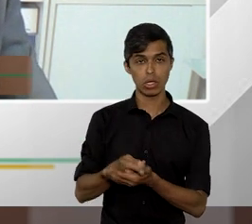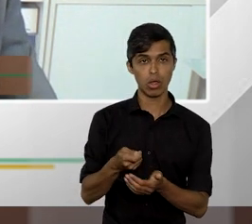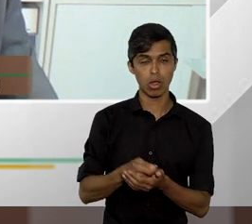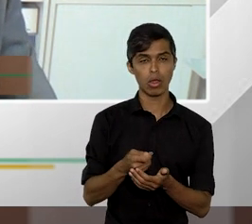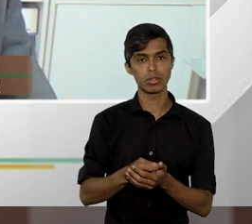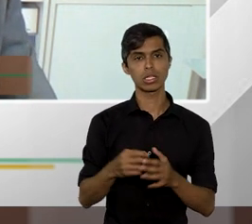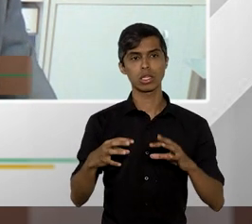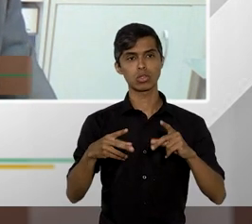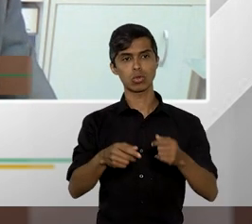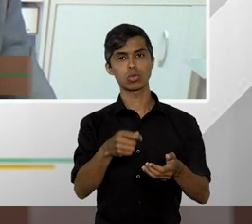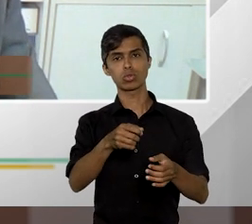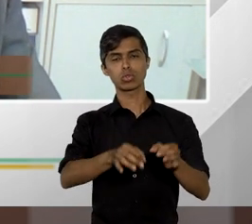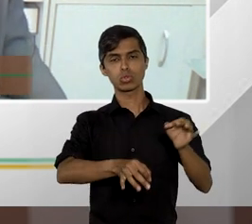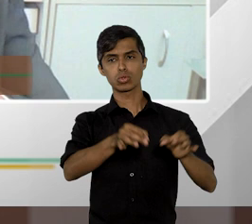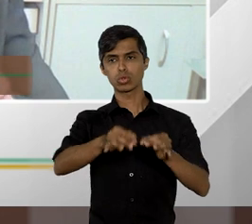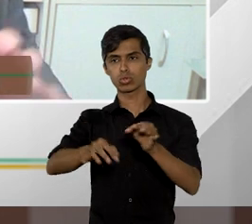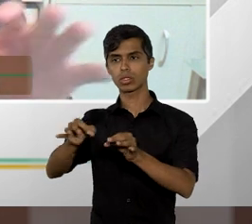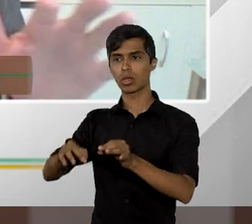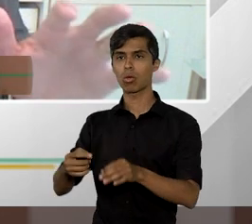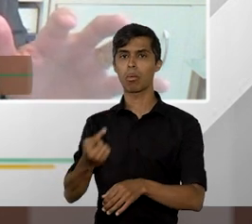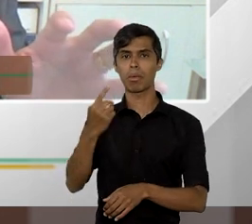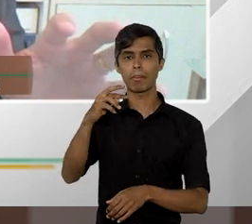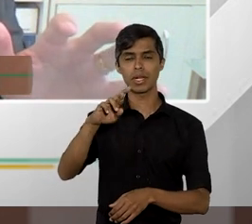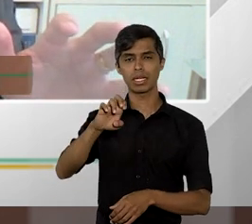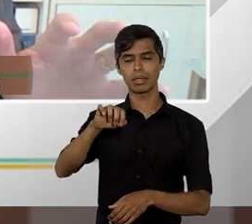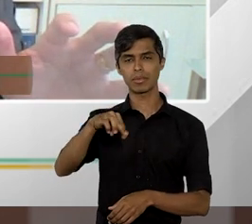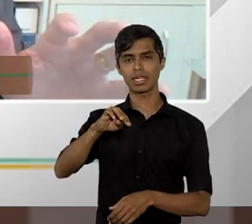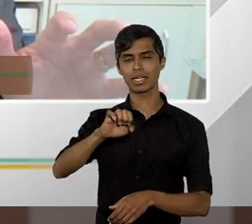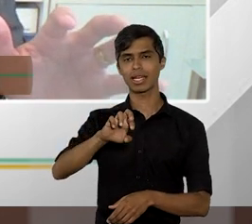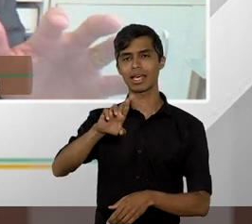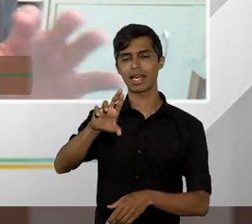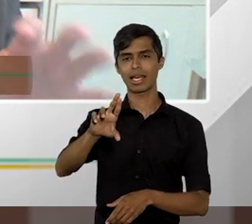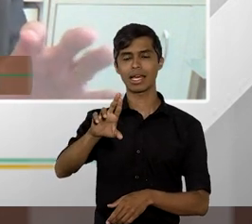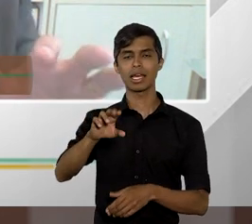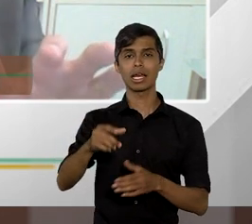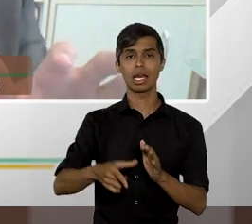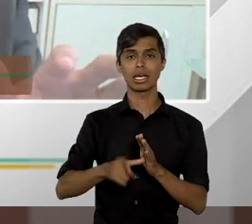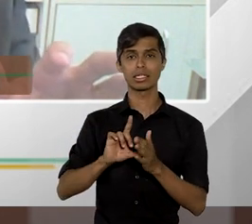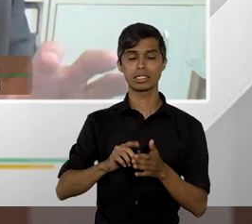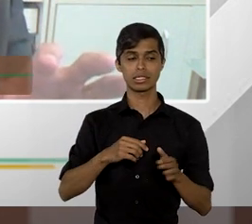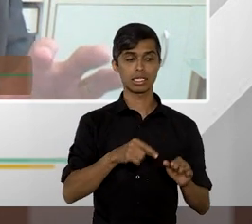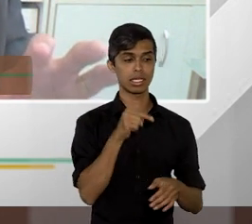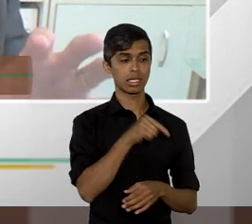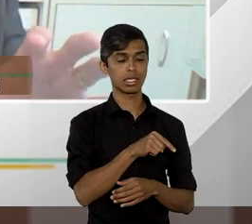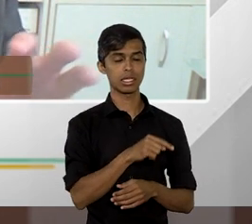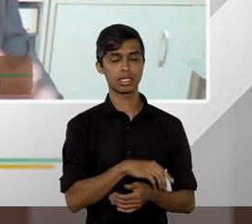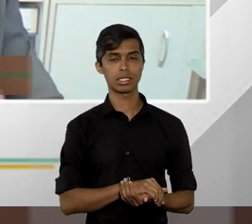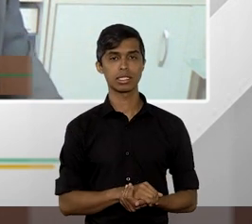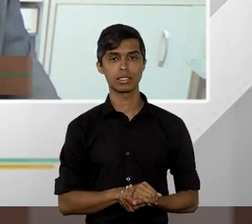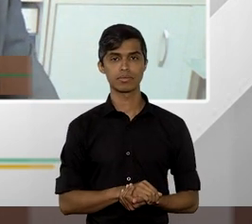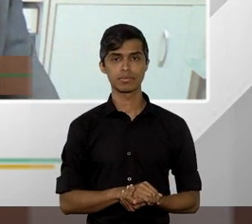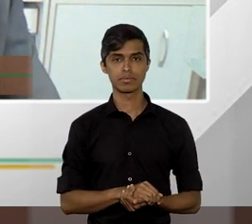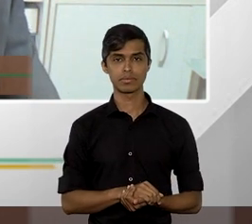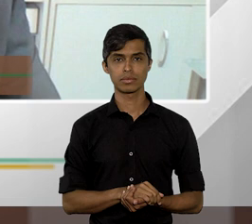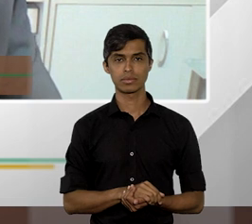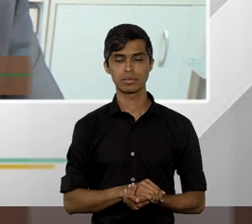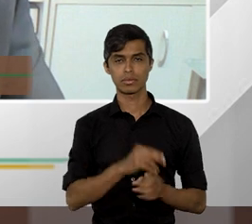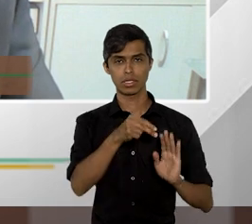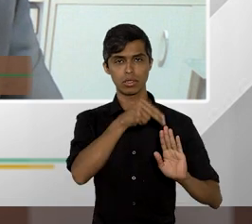juridicionados uma preliminar antes da regulamentação o tópico antes da regulamentação